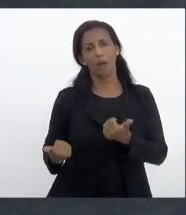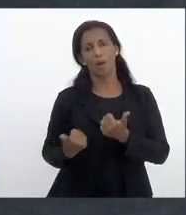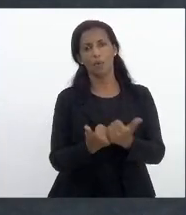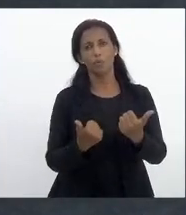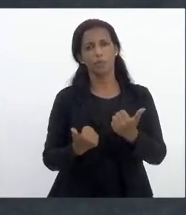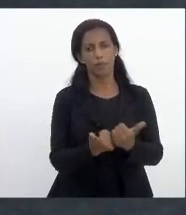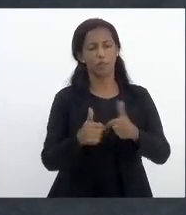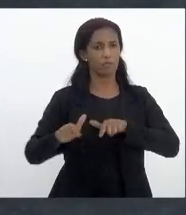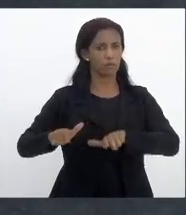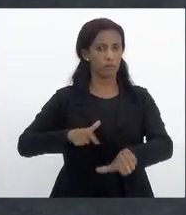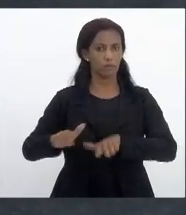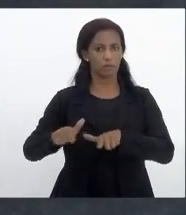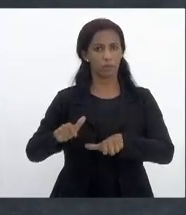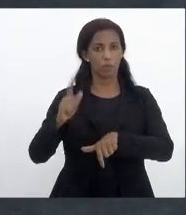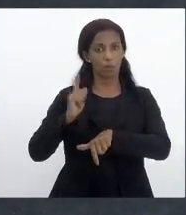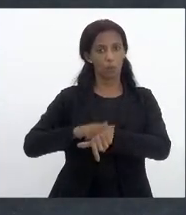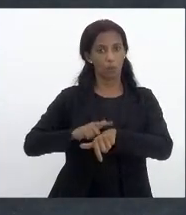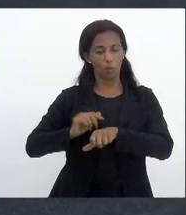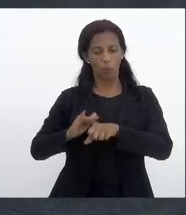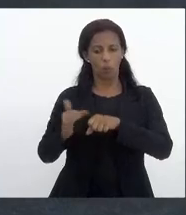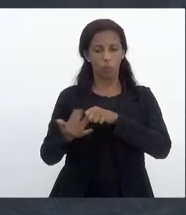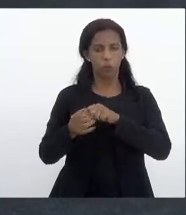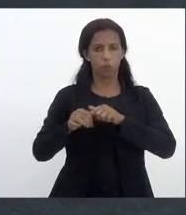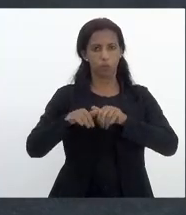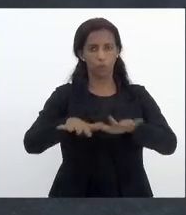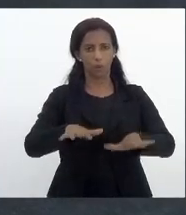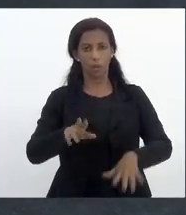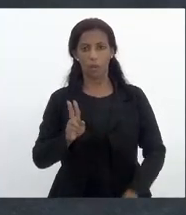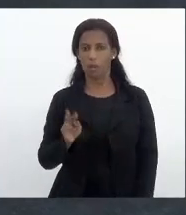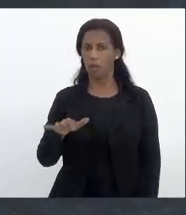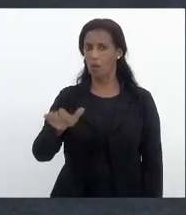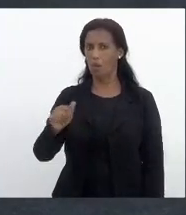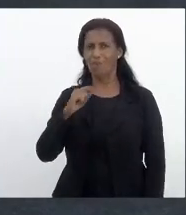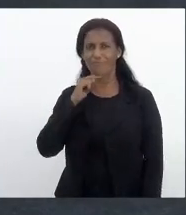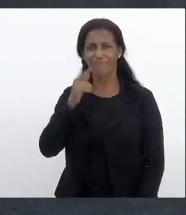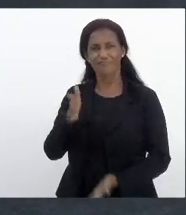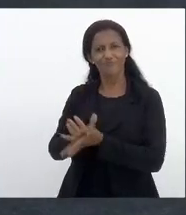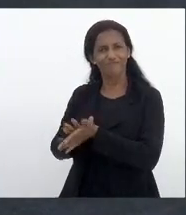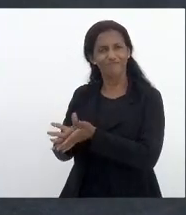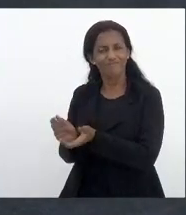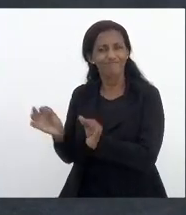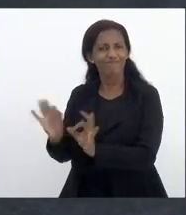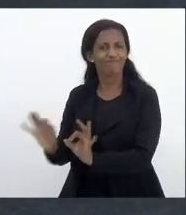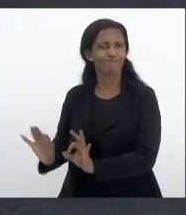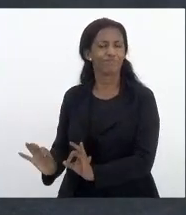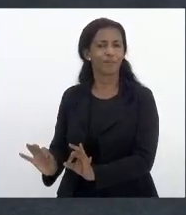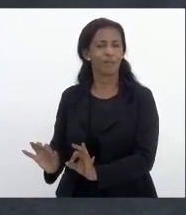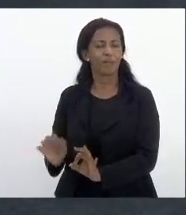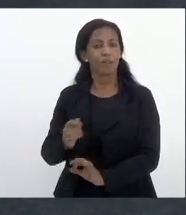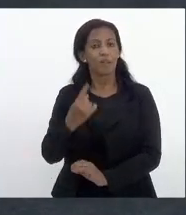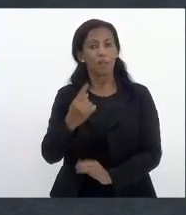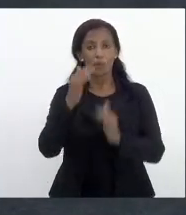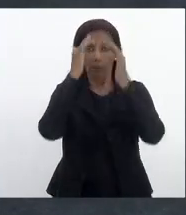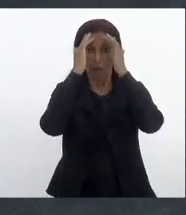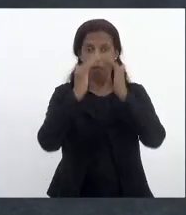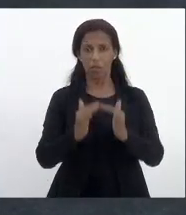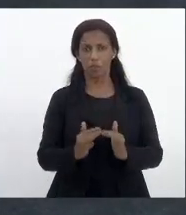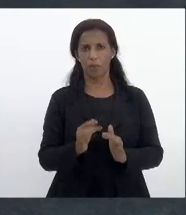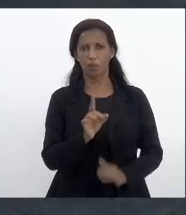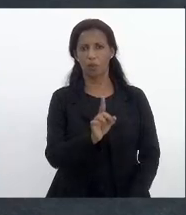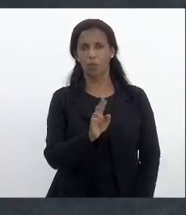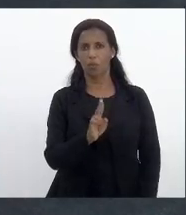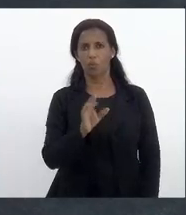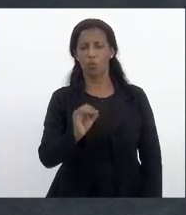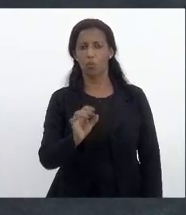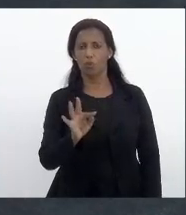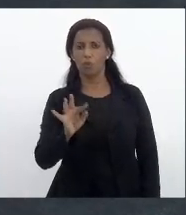seus servidores durante a pandemia e a UENF não conseguiu e um exemplo importante dessa questão do respeito aos duodécimos